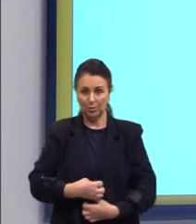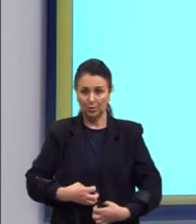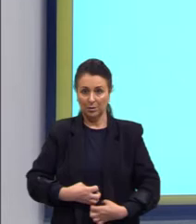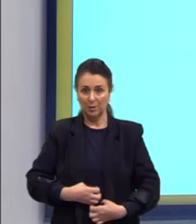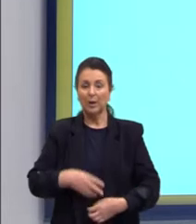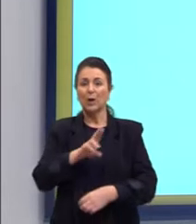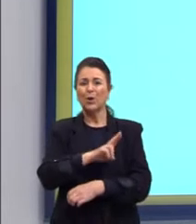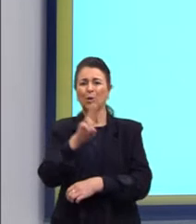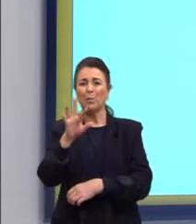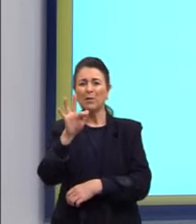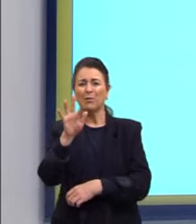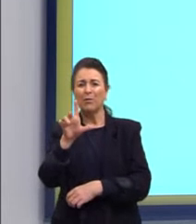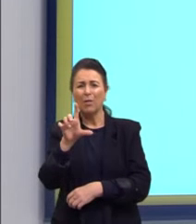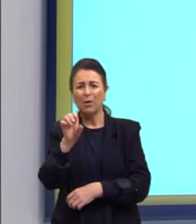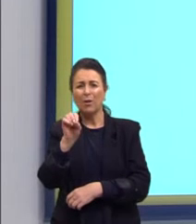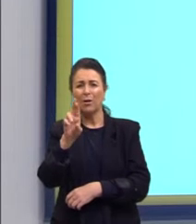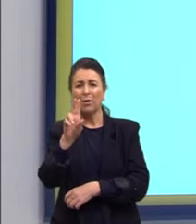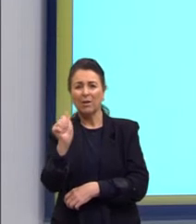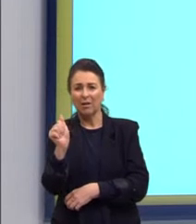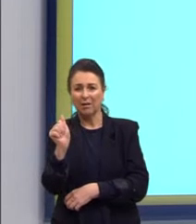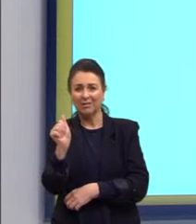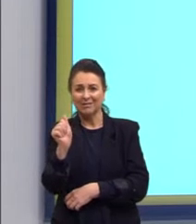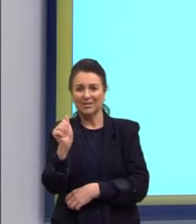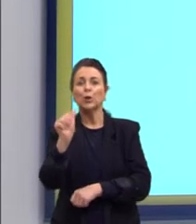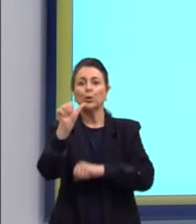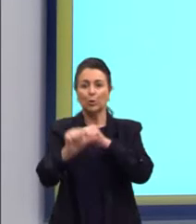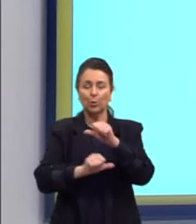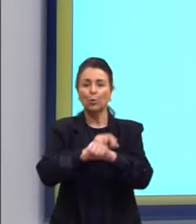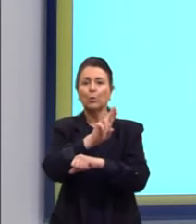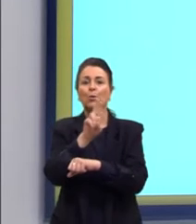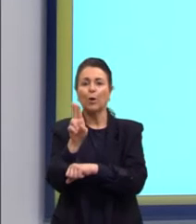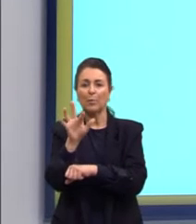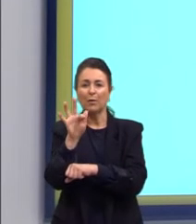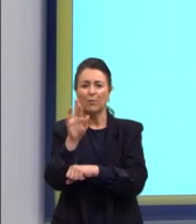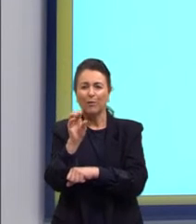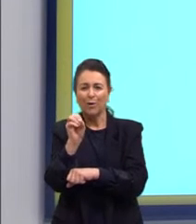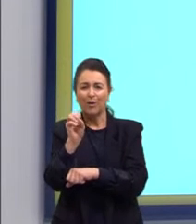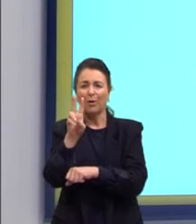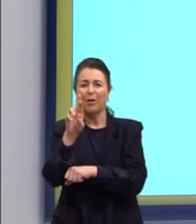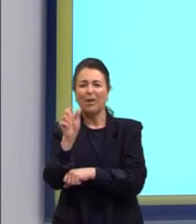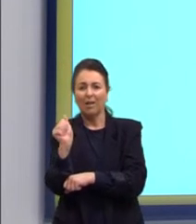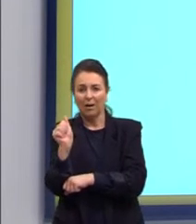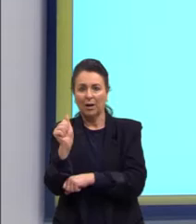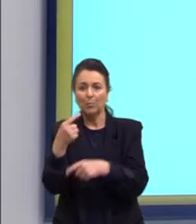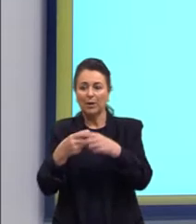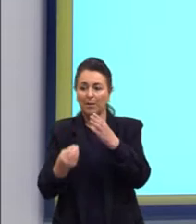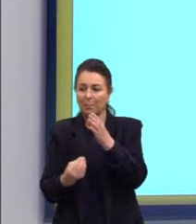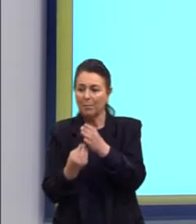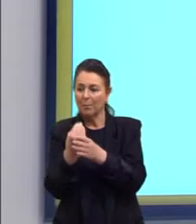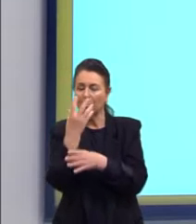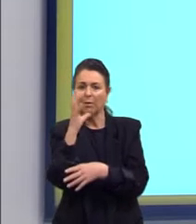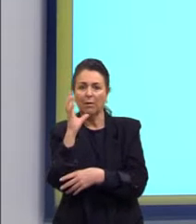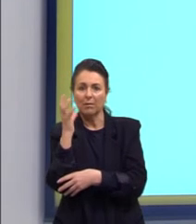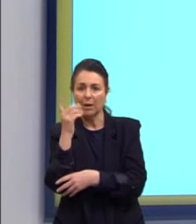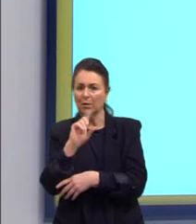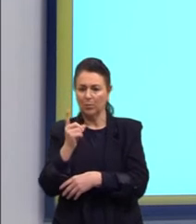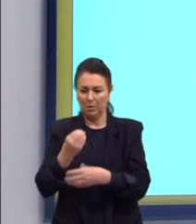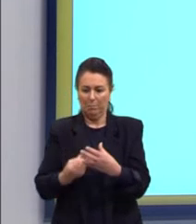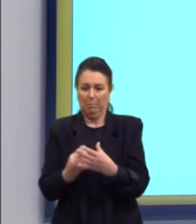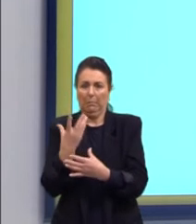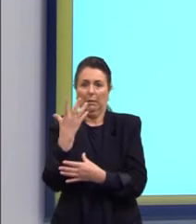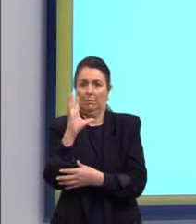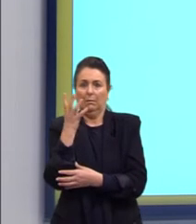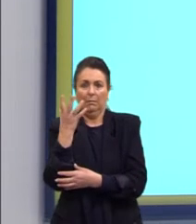flora intestinal, né? Mas mudou. Porque flora está associada a plantas, né? E não temos plantas no nosso